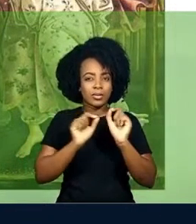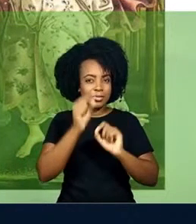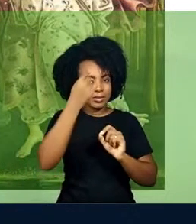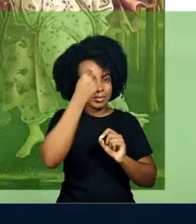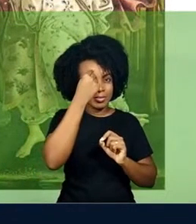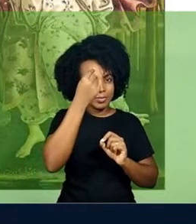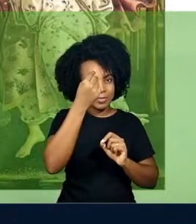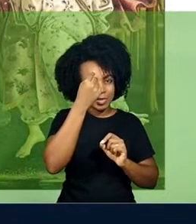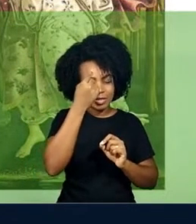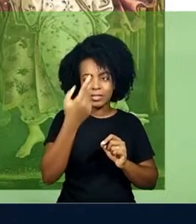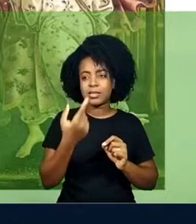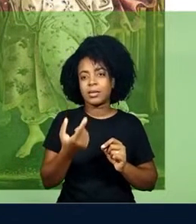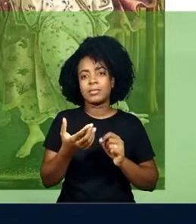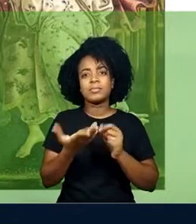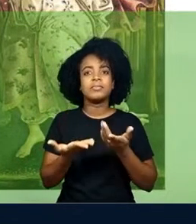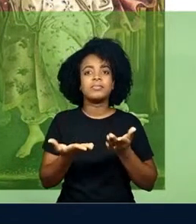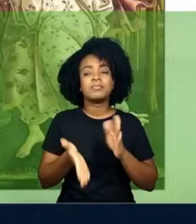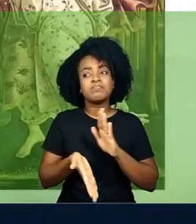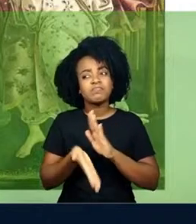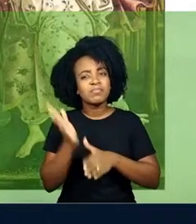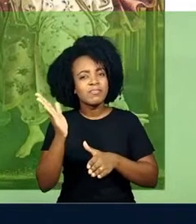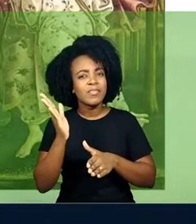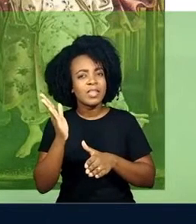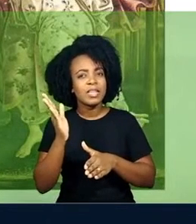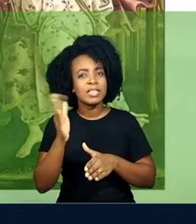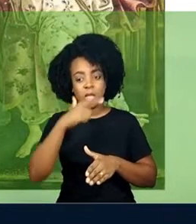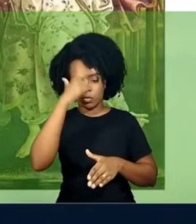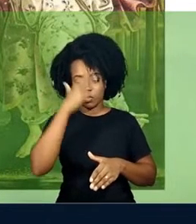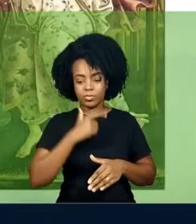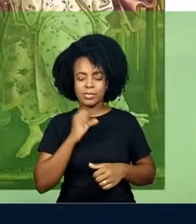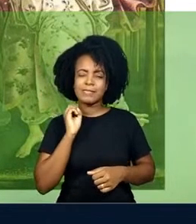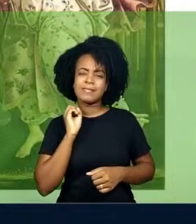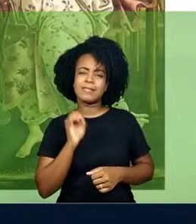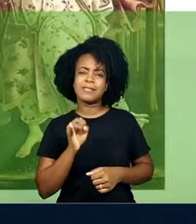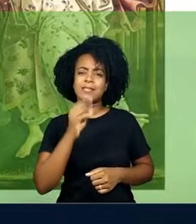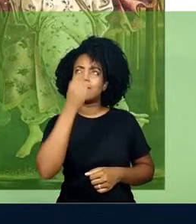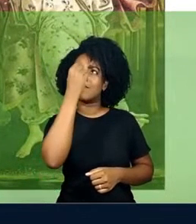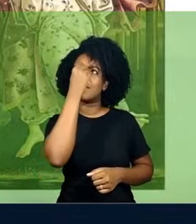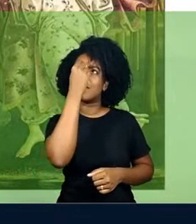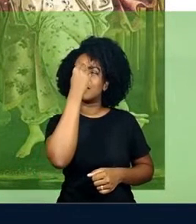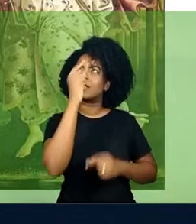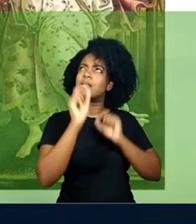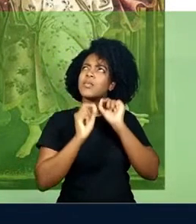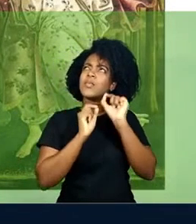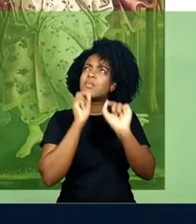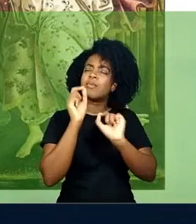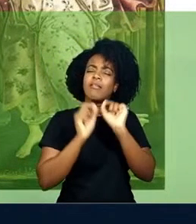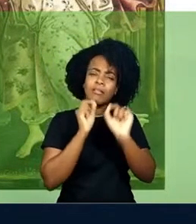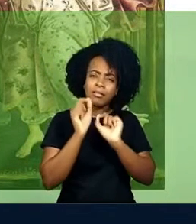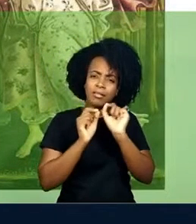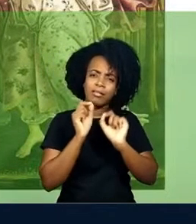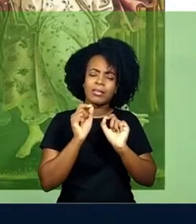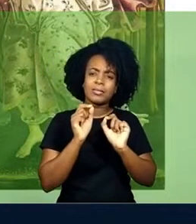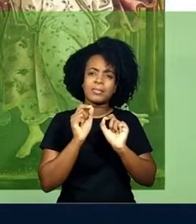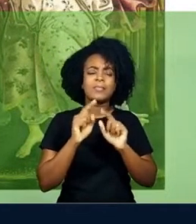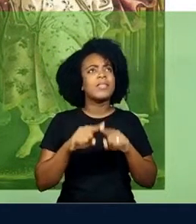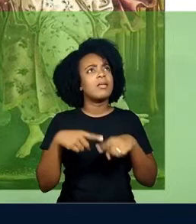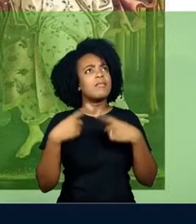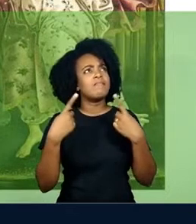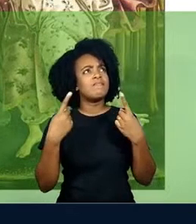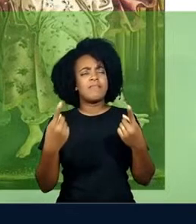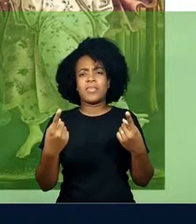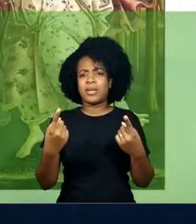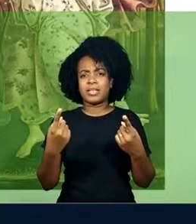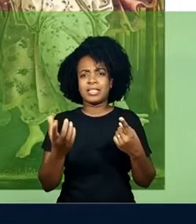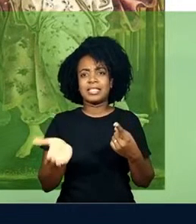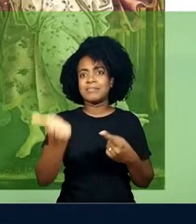escape ao próprio si de pensar, o pensar de que penso, mas o que